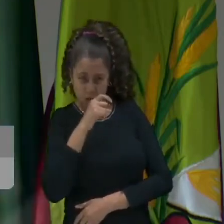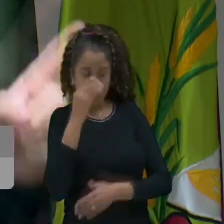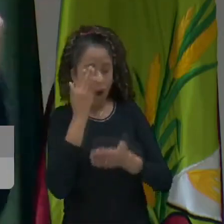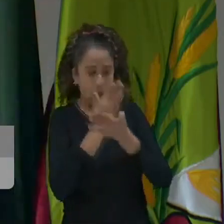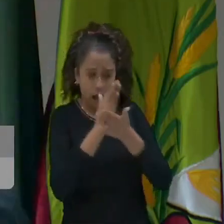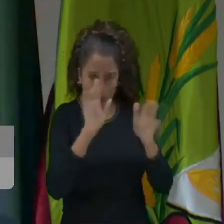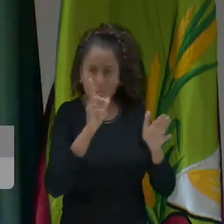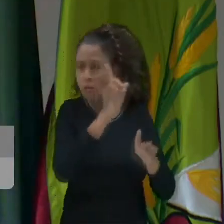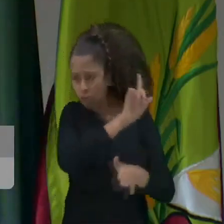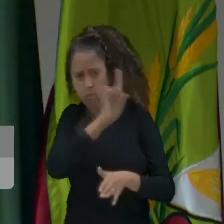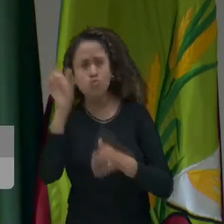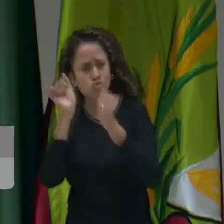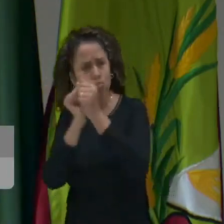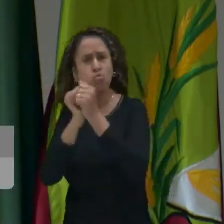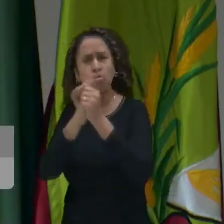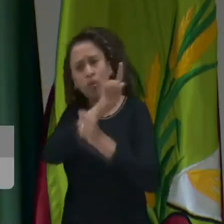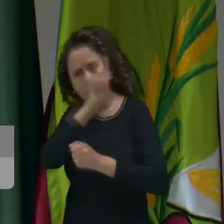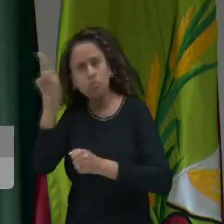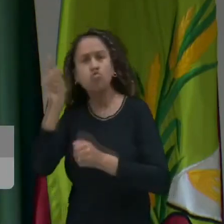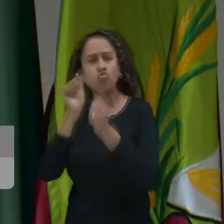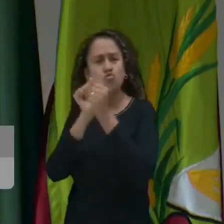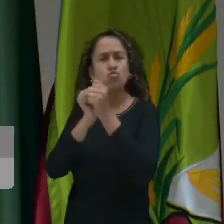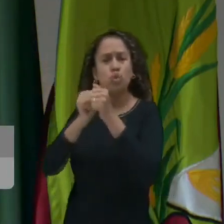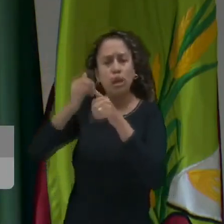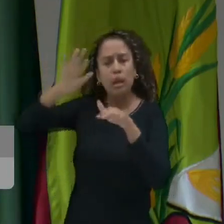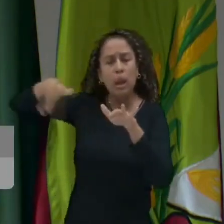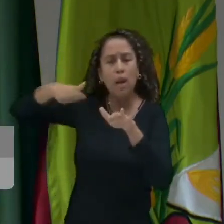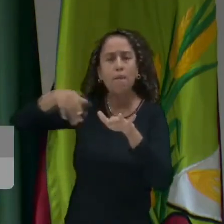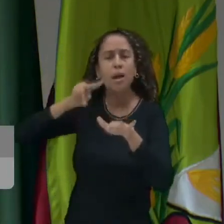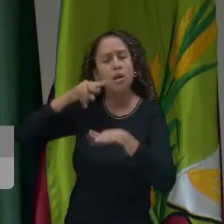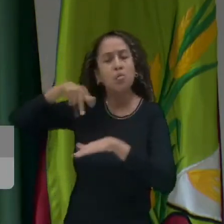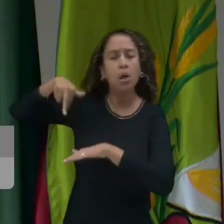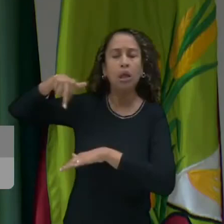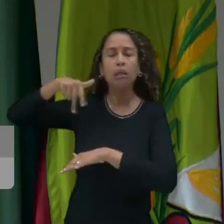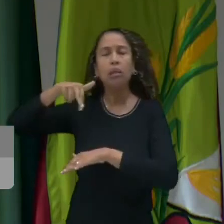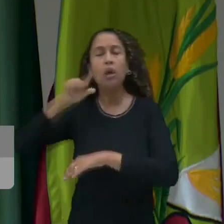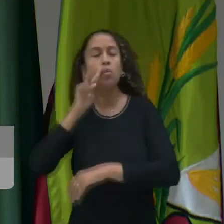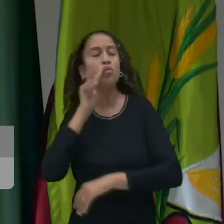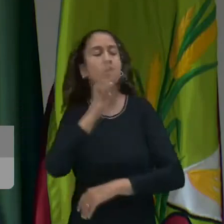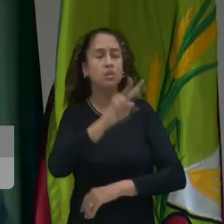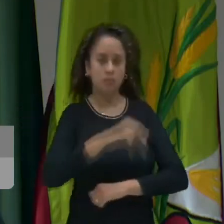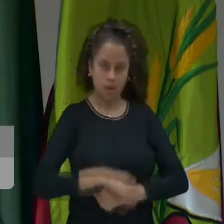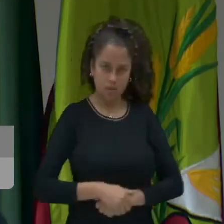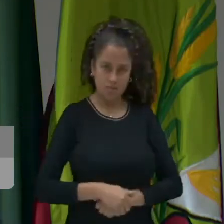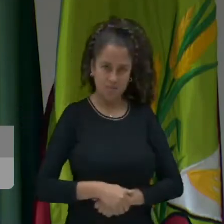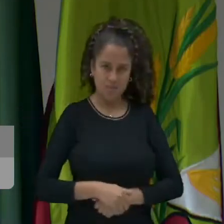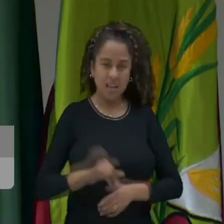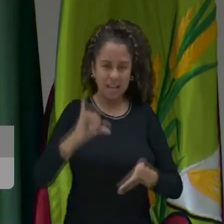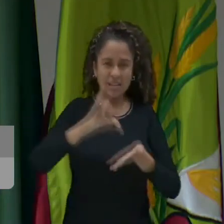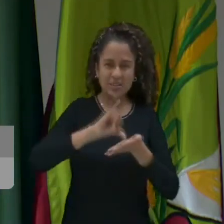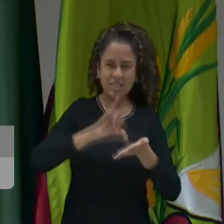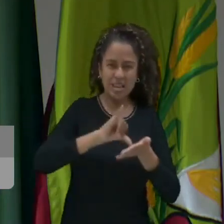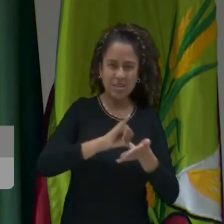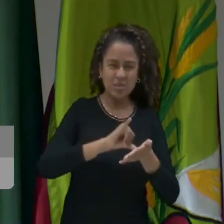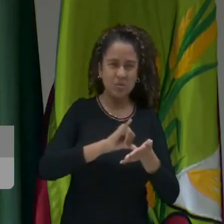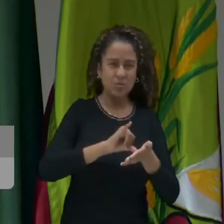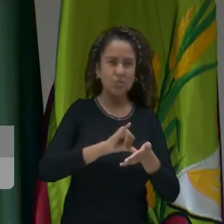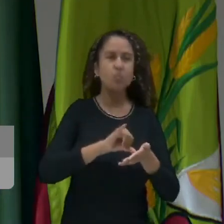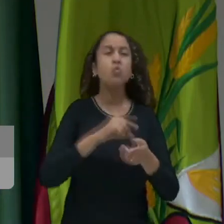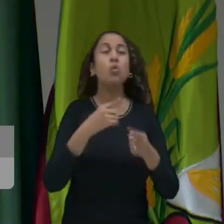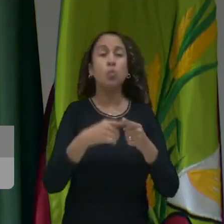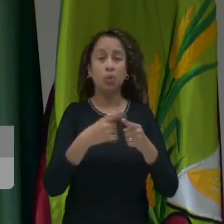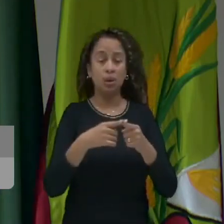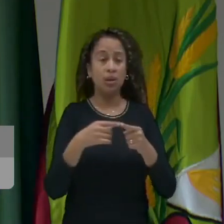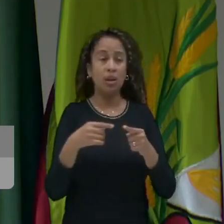e andarmos, sim, da nossa Ola Central. Andar, sim, da Ola Central, que agora chegou ao ponto de se